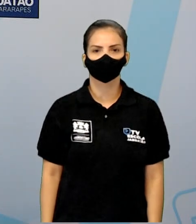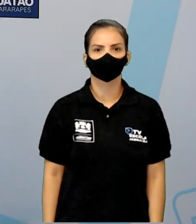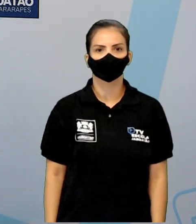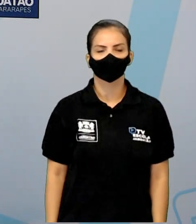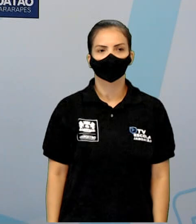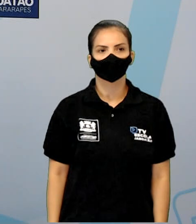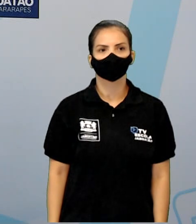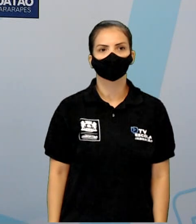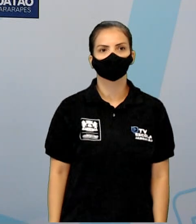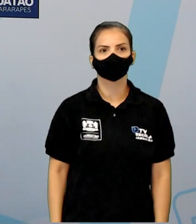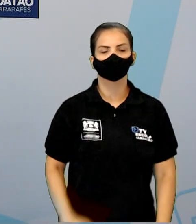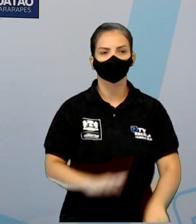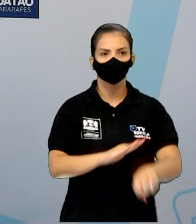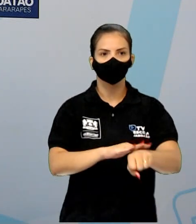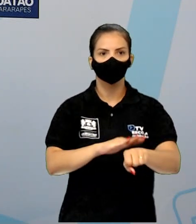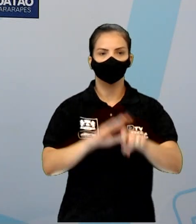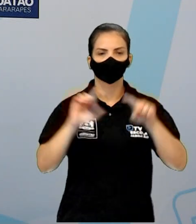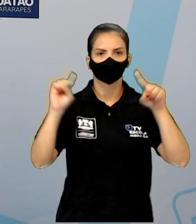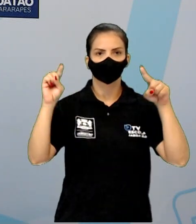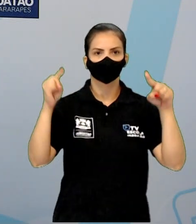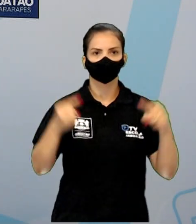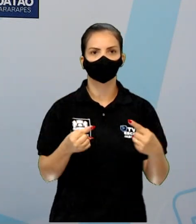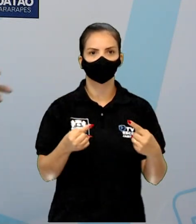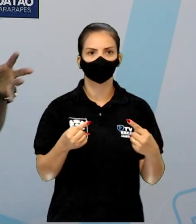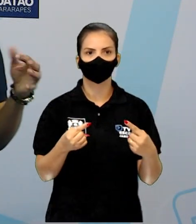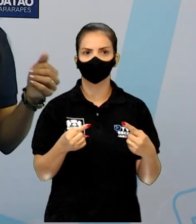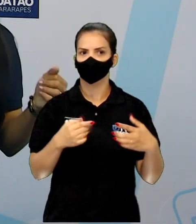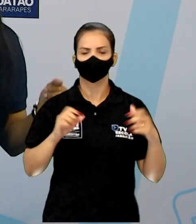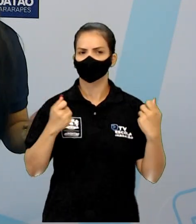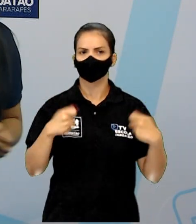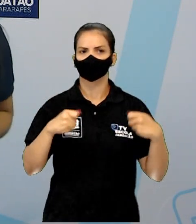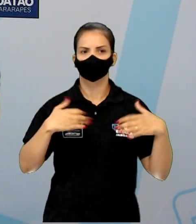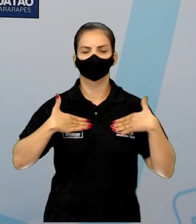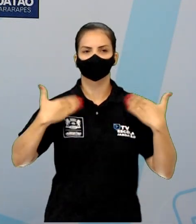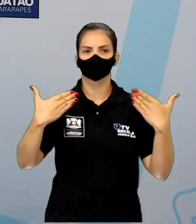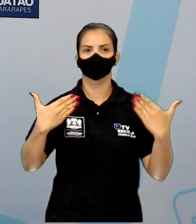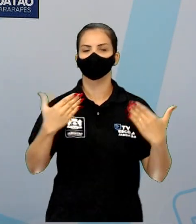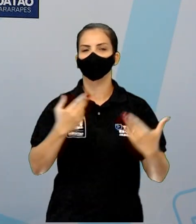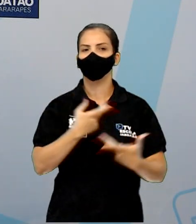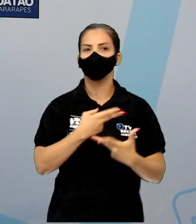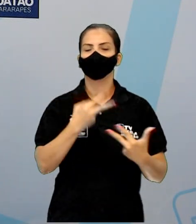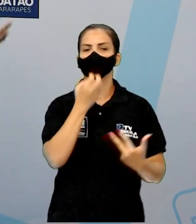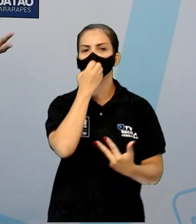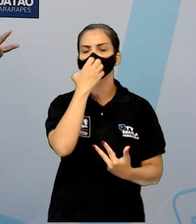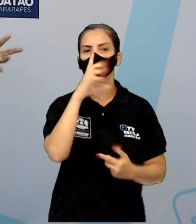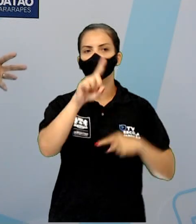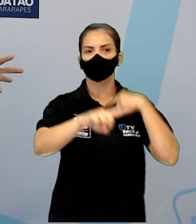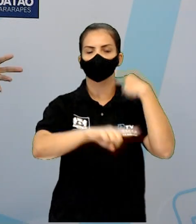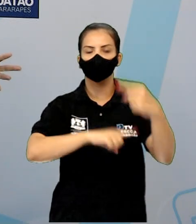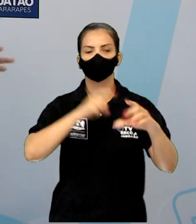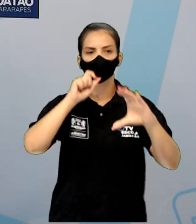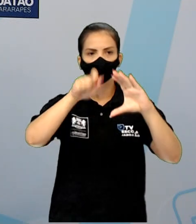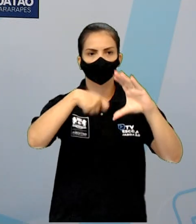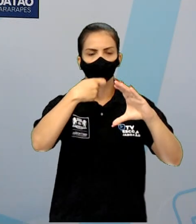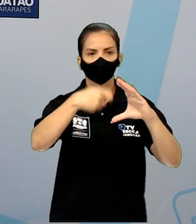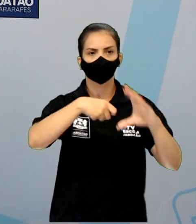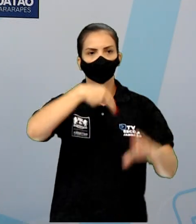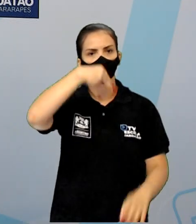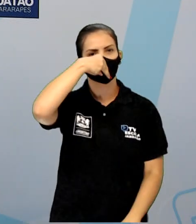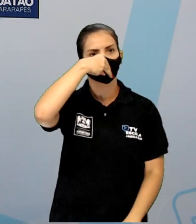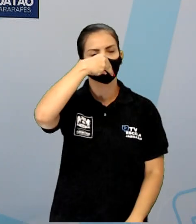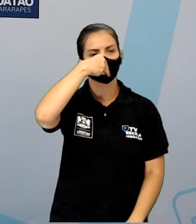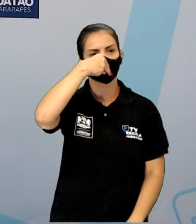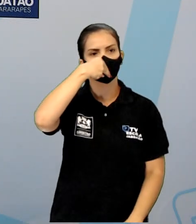A hora do desafio Não precisa se assustar que vai ser coisa boa Após assistir o vídeo da turma da Mônica Em seu